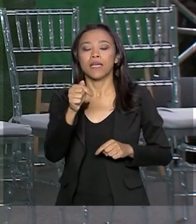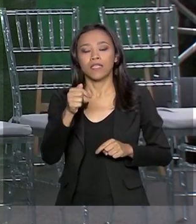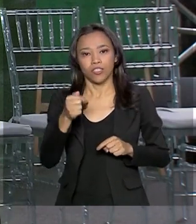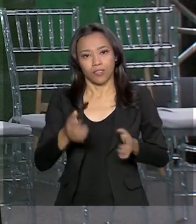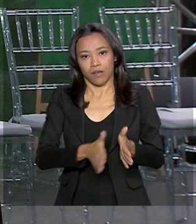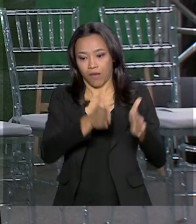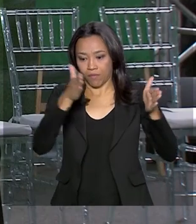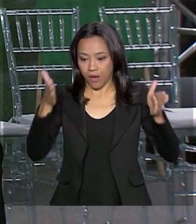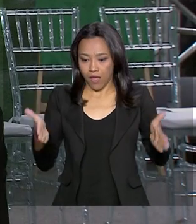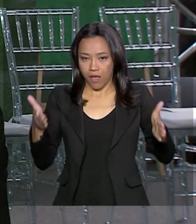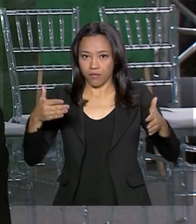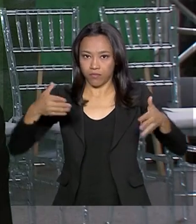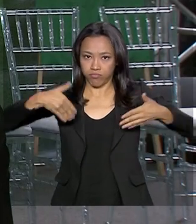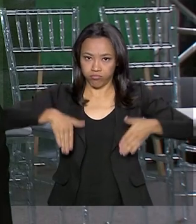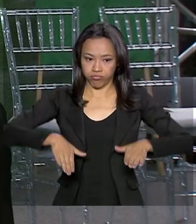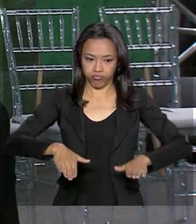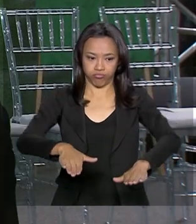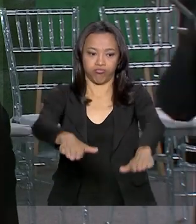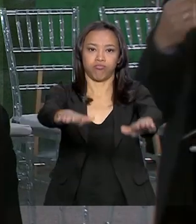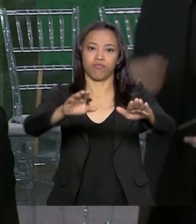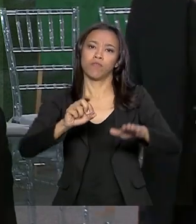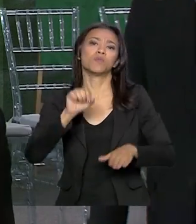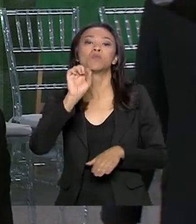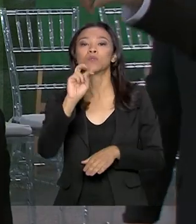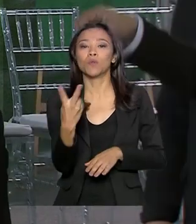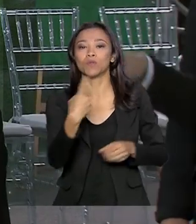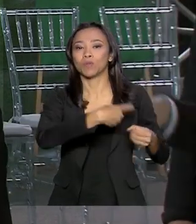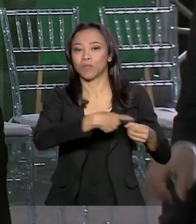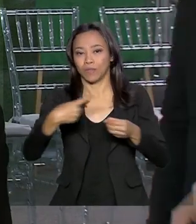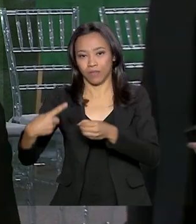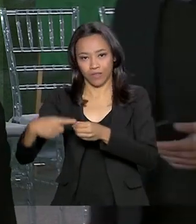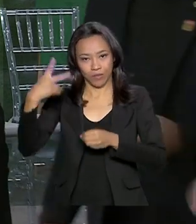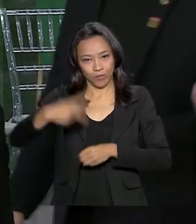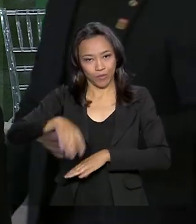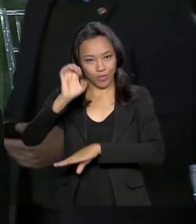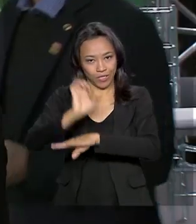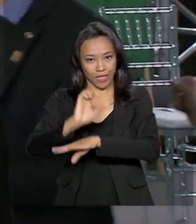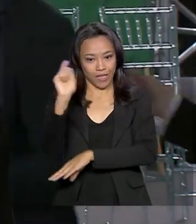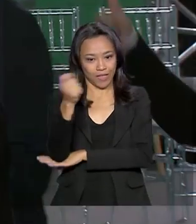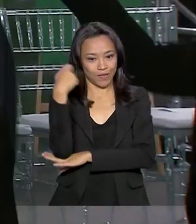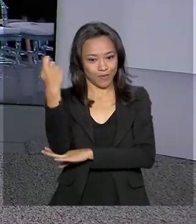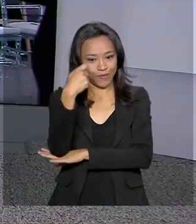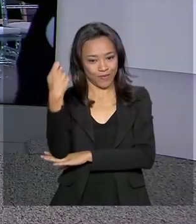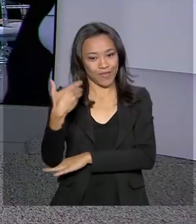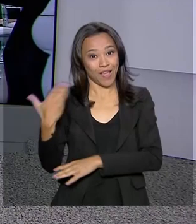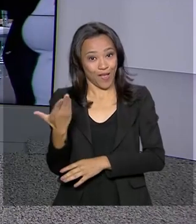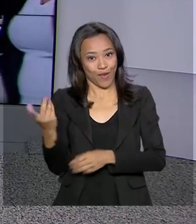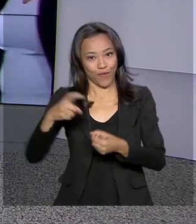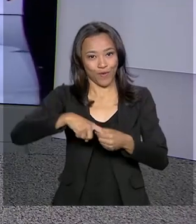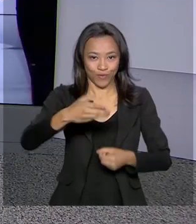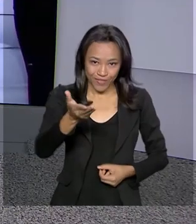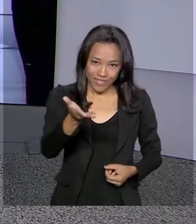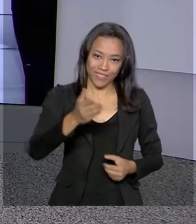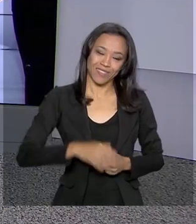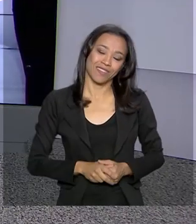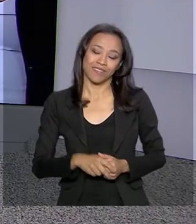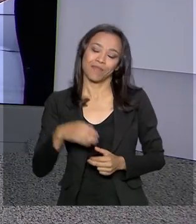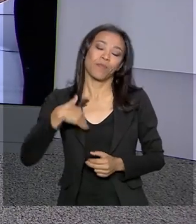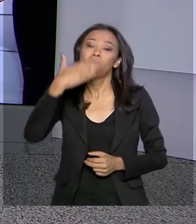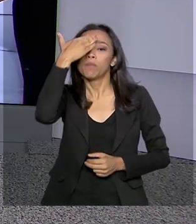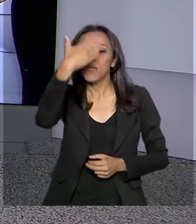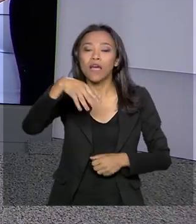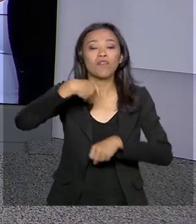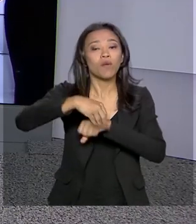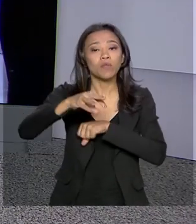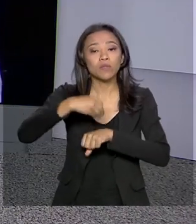diretamente 12 municípios gaúchos. Renata, eu volto com vocês. Obrigada, Dani, pelas suas informações.